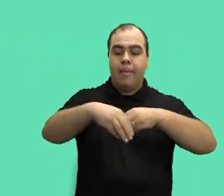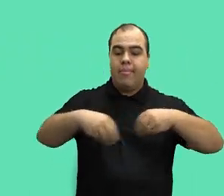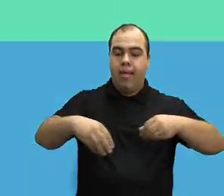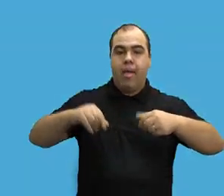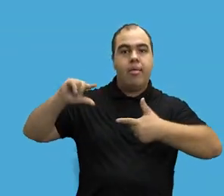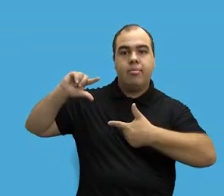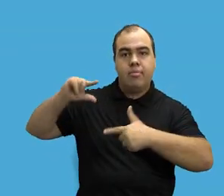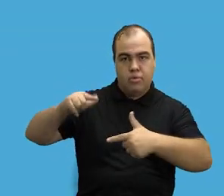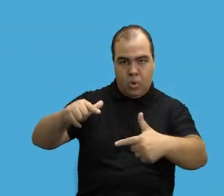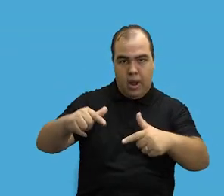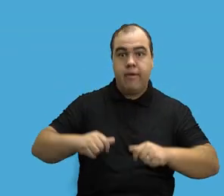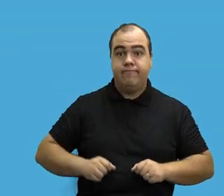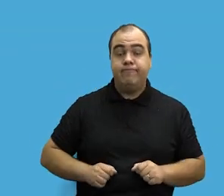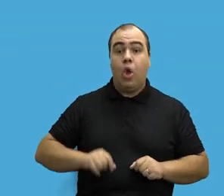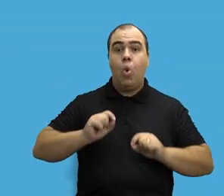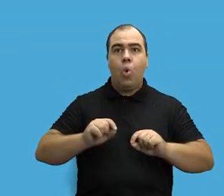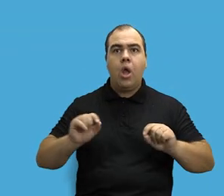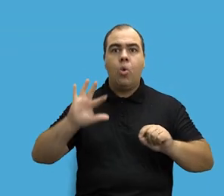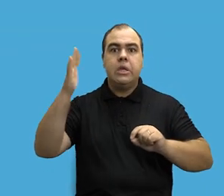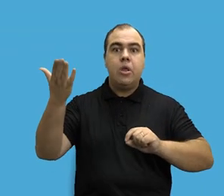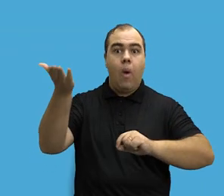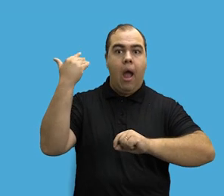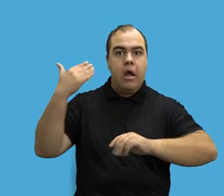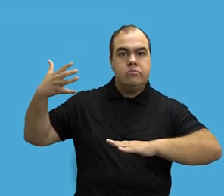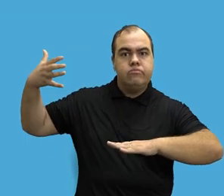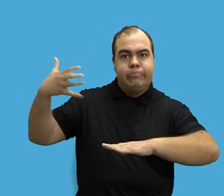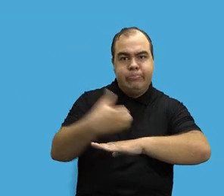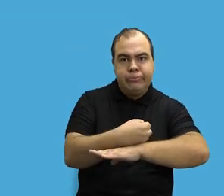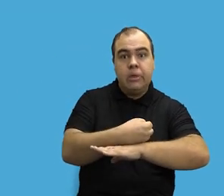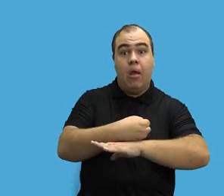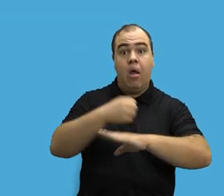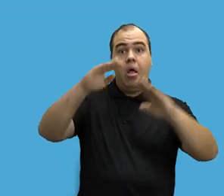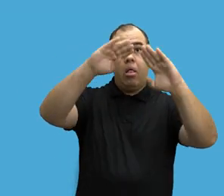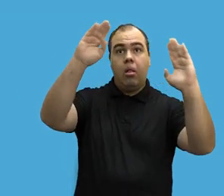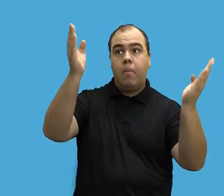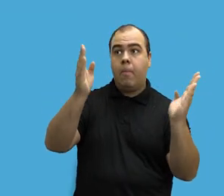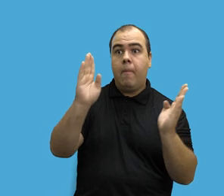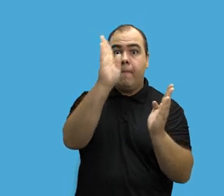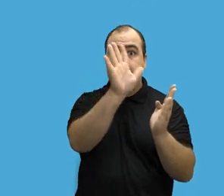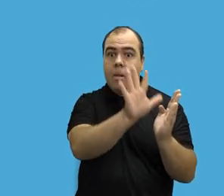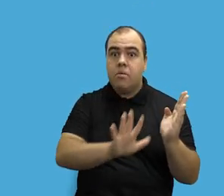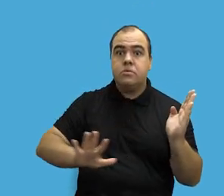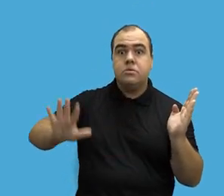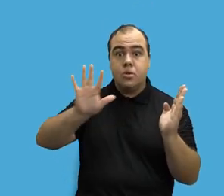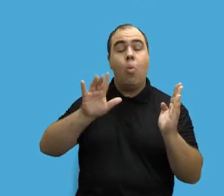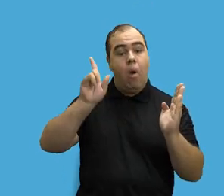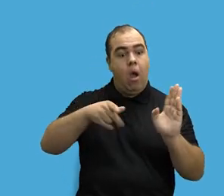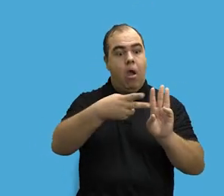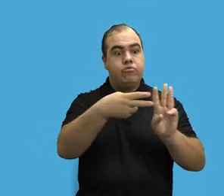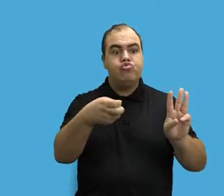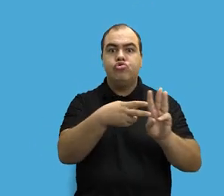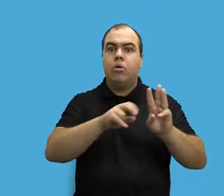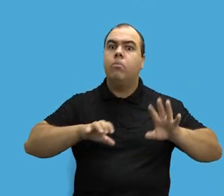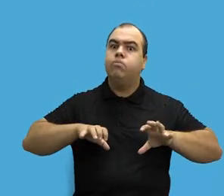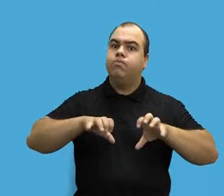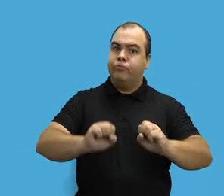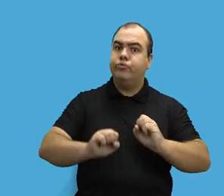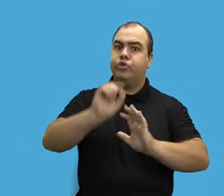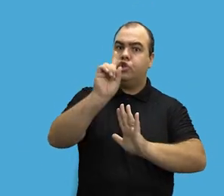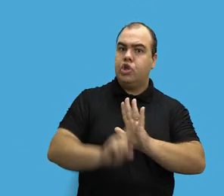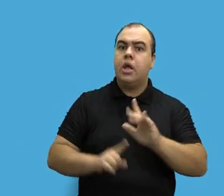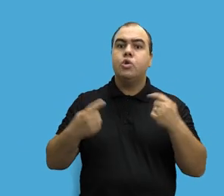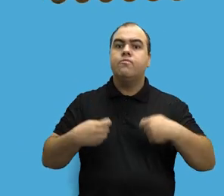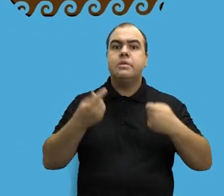tradicionais. O argumento é que antes da colonização, as terras brasileiras pertenciam aos povos indígenas e sua posse e direitos